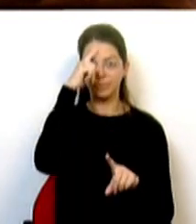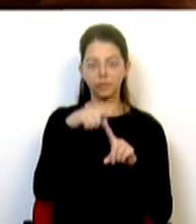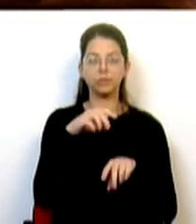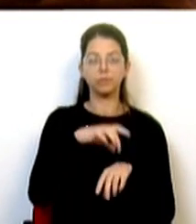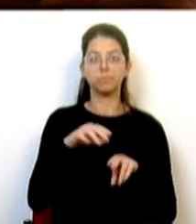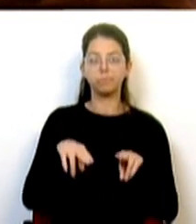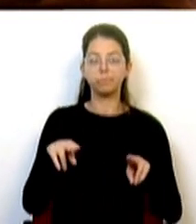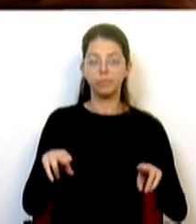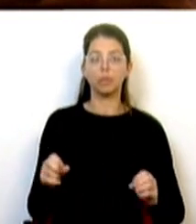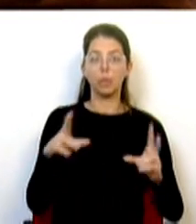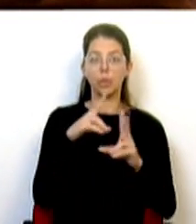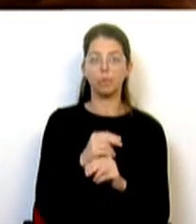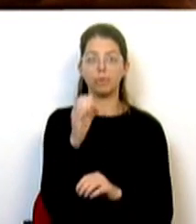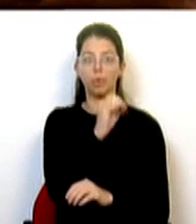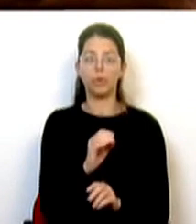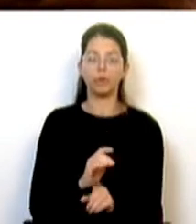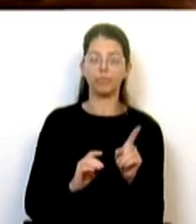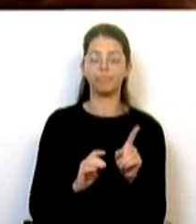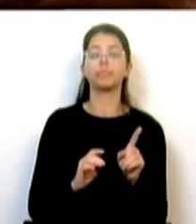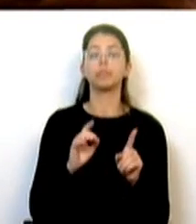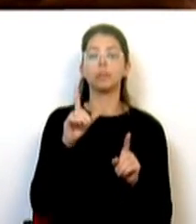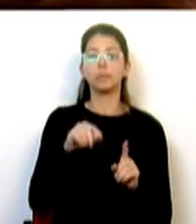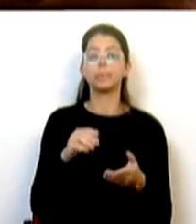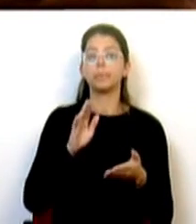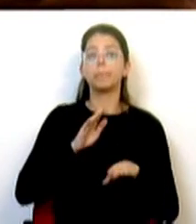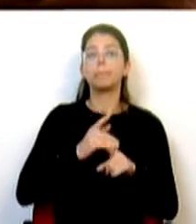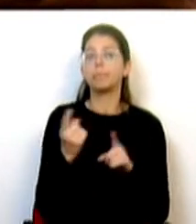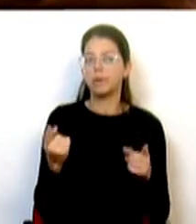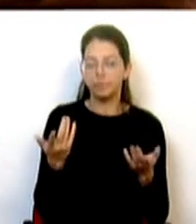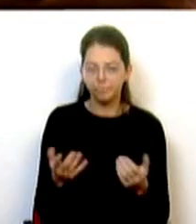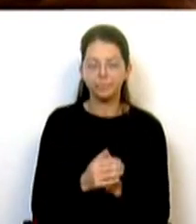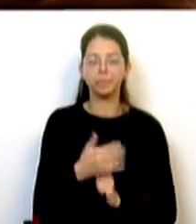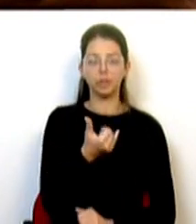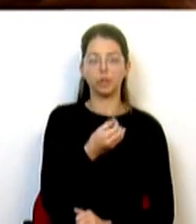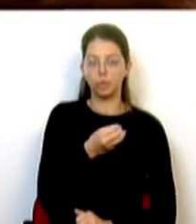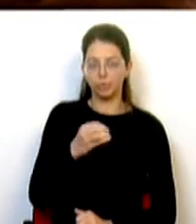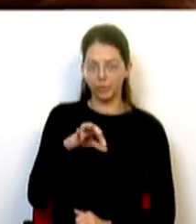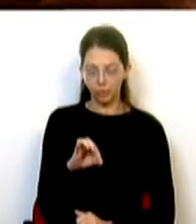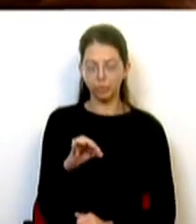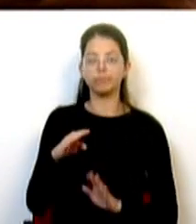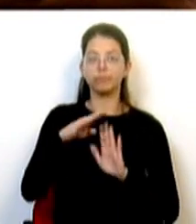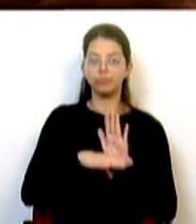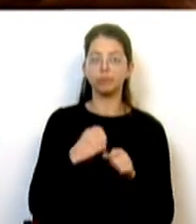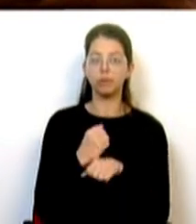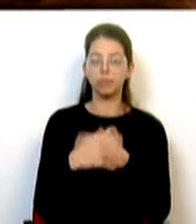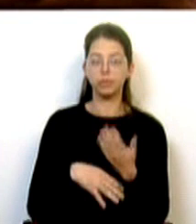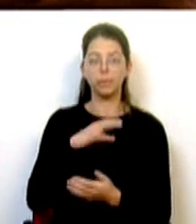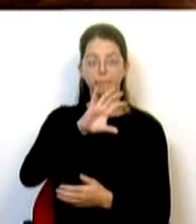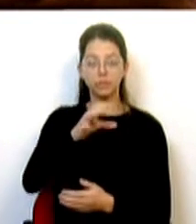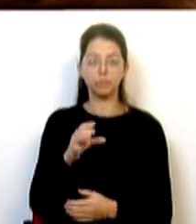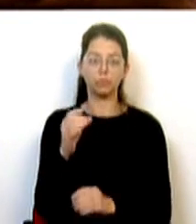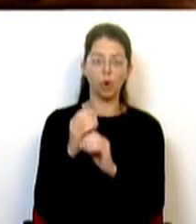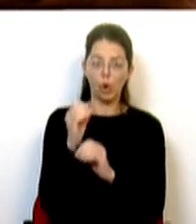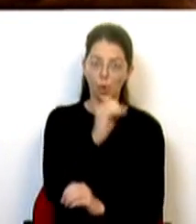hospitalar na região Oeste e motivos que justificam o mesmo. Em 2008 foi aprovado o Programa de Ação para os Municípios do